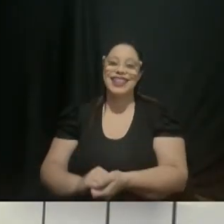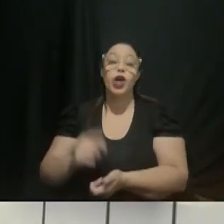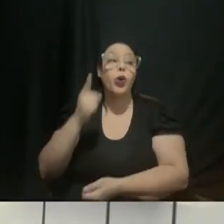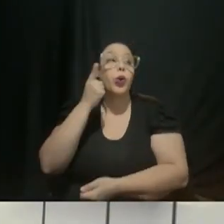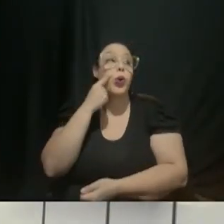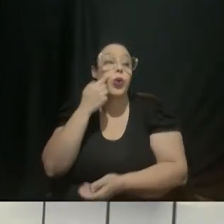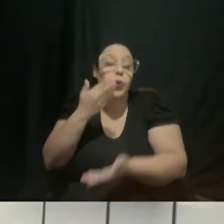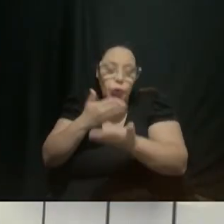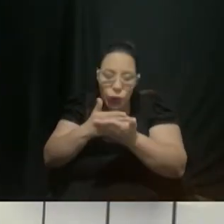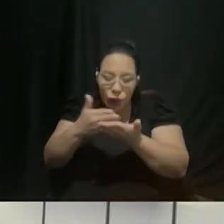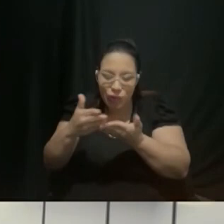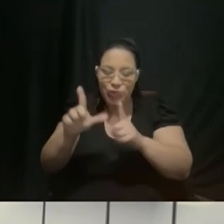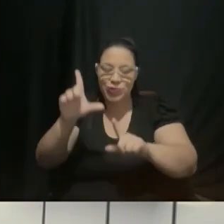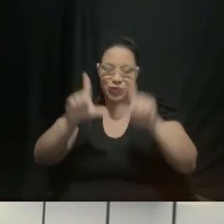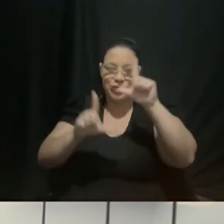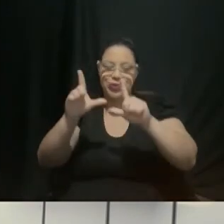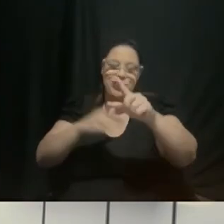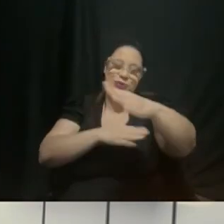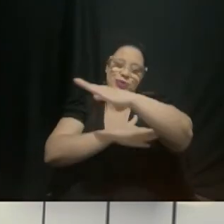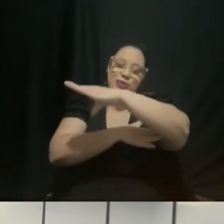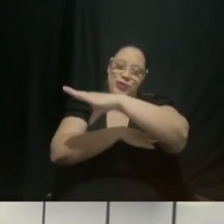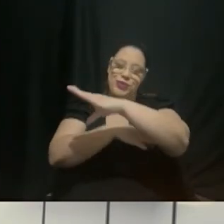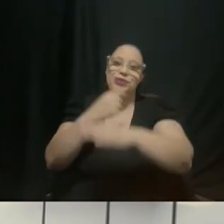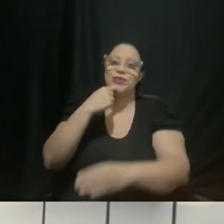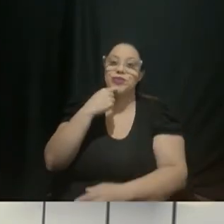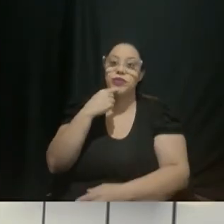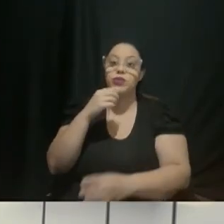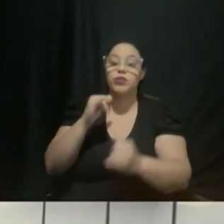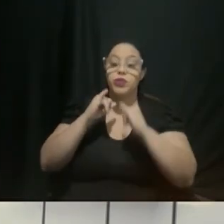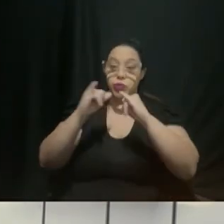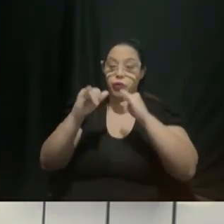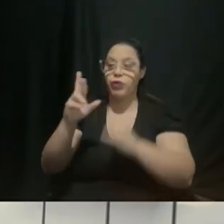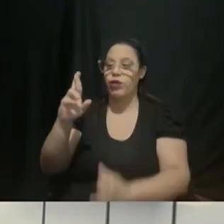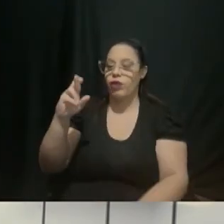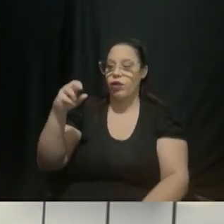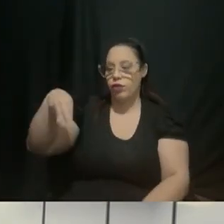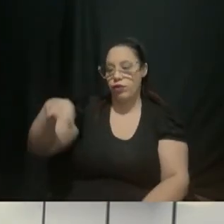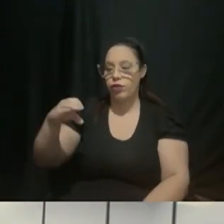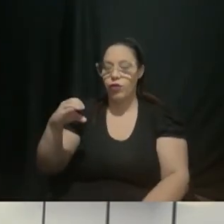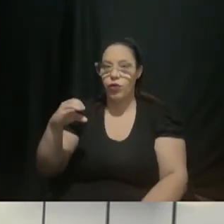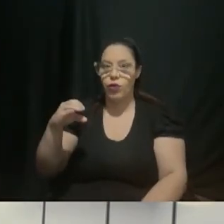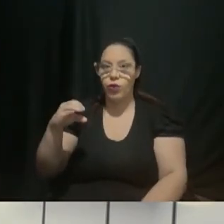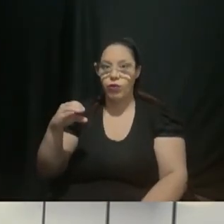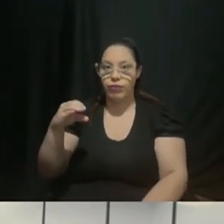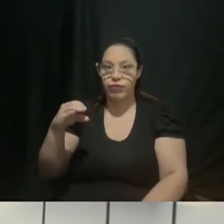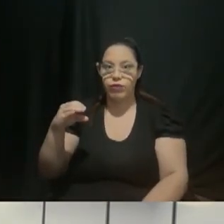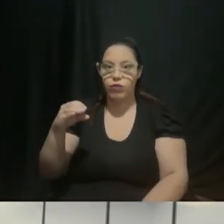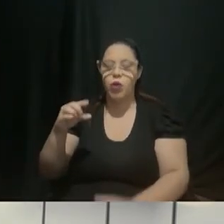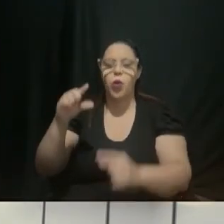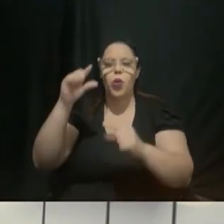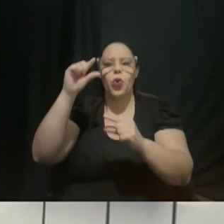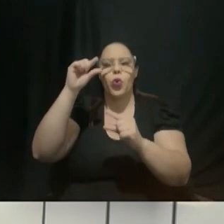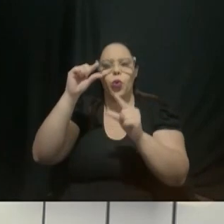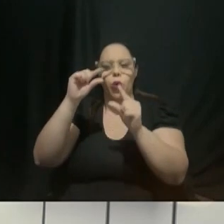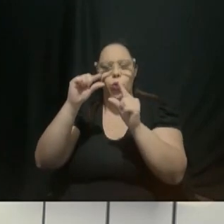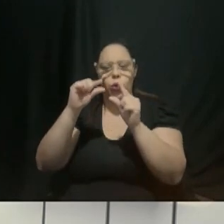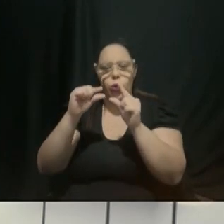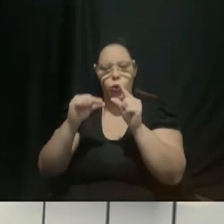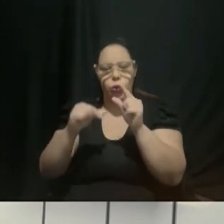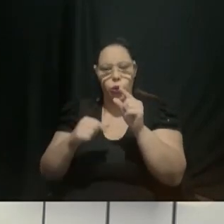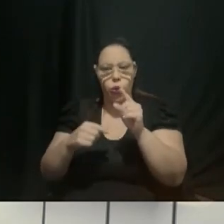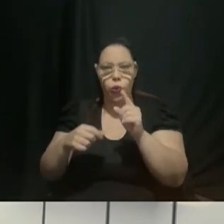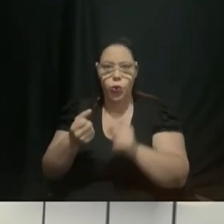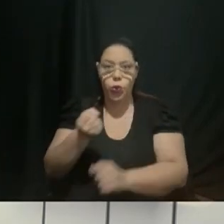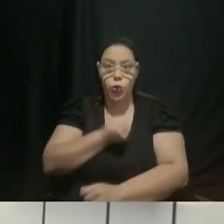Jornal Câmara Notícia ainda nas notícias da Metrópole porque visando a redução dos crescentes números de sinistros no